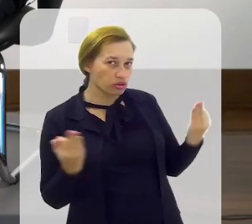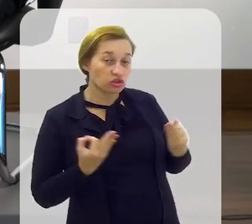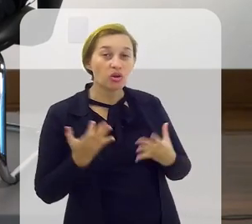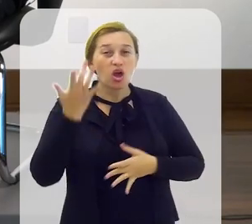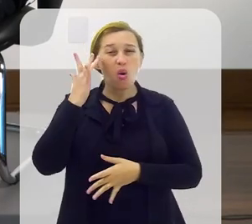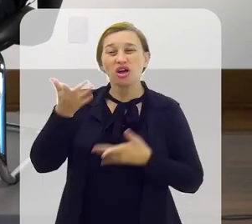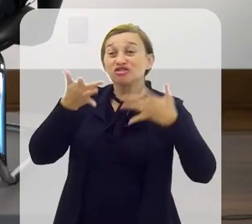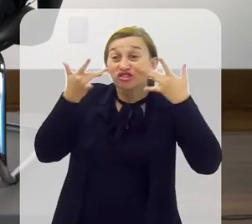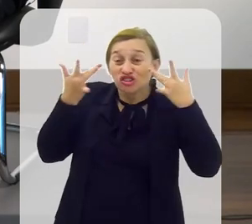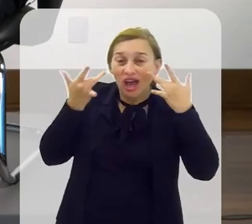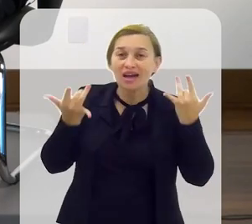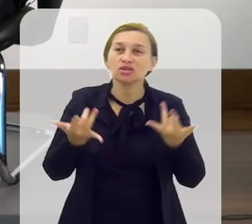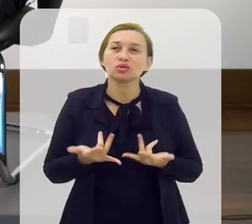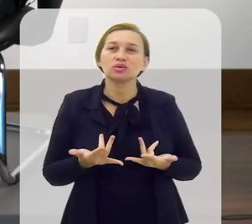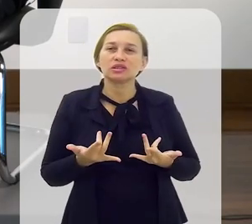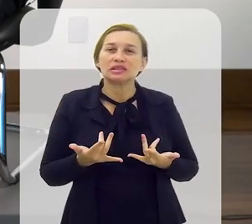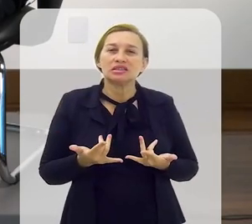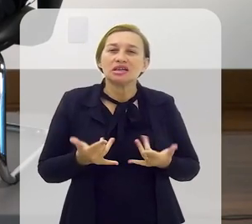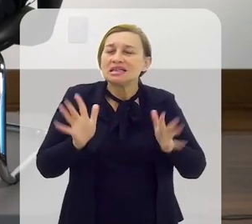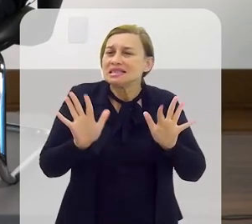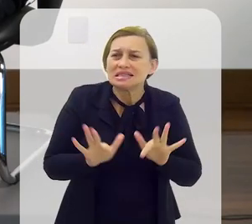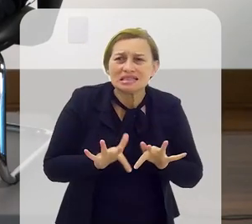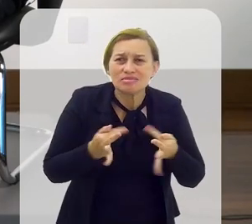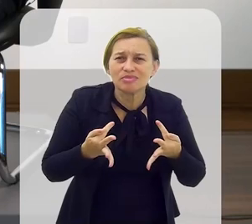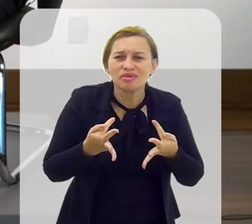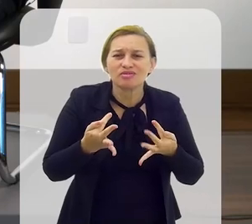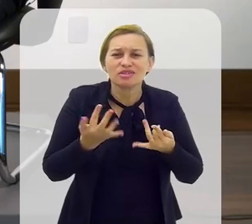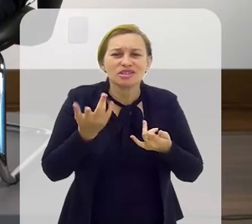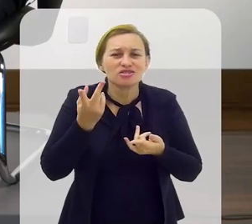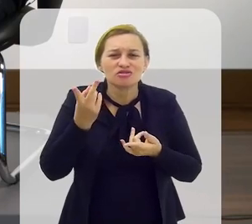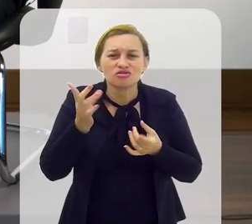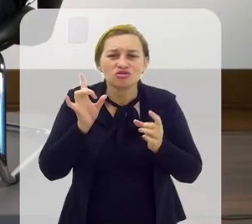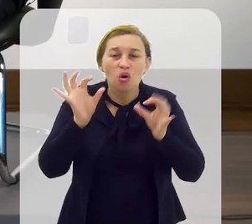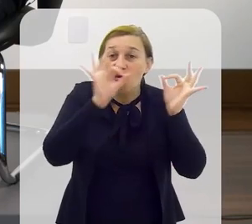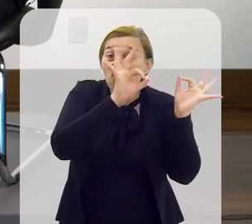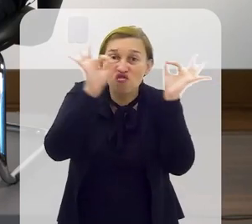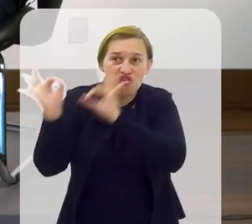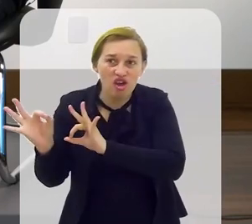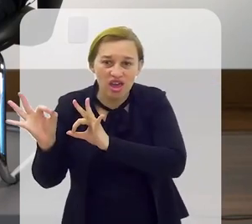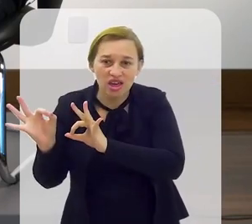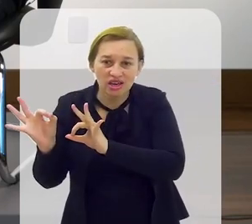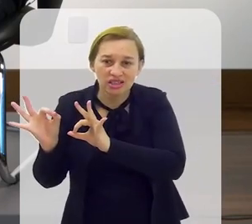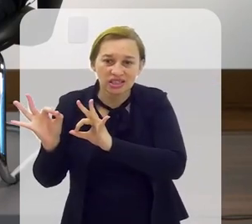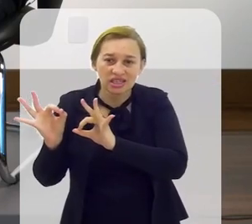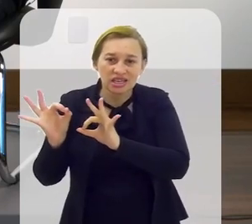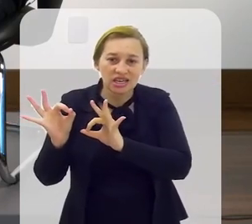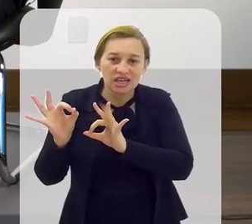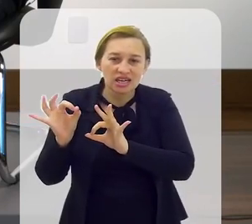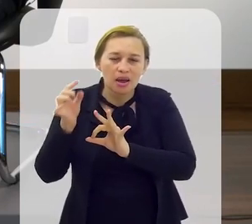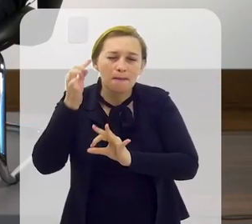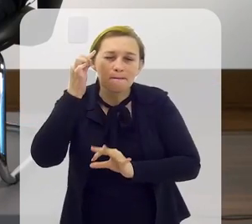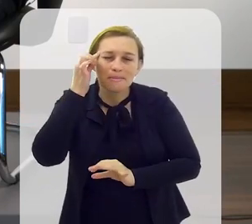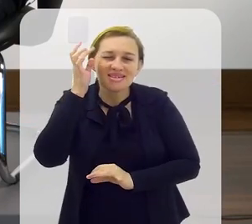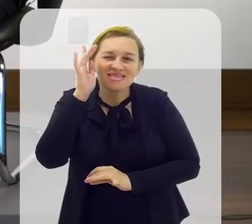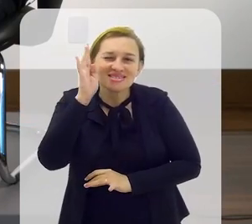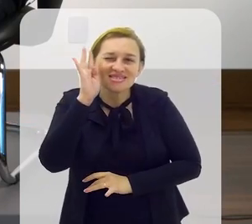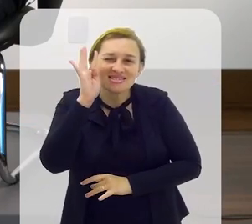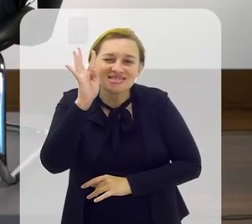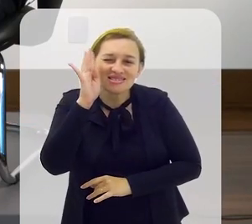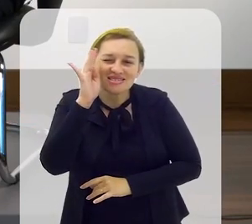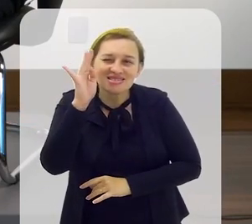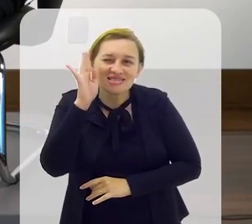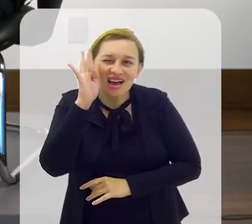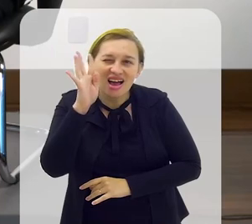E eu acho que teatro, você simplesmente não assiste Ele te leva a refletir